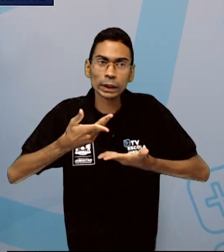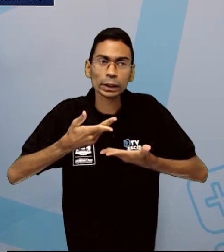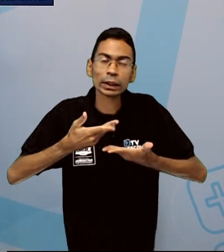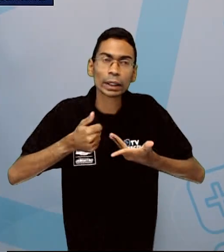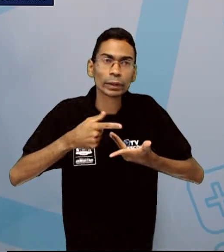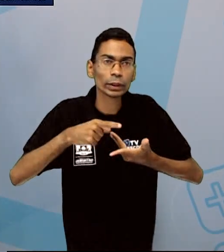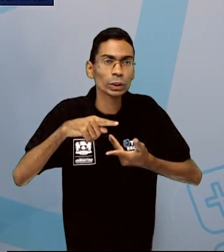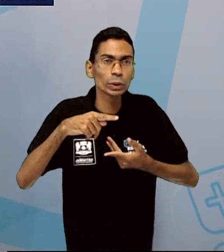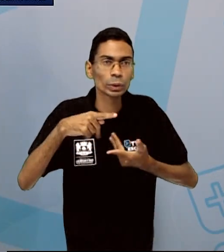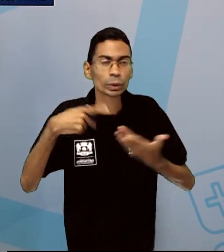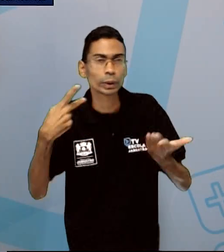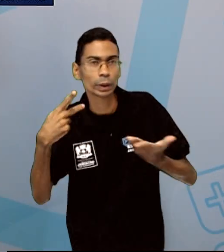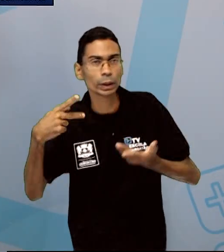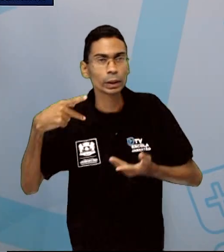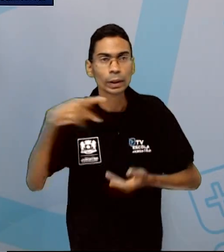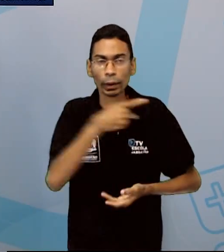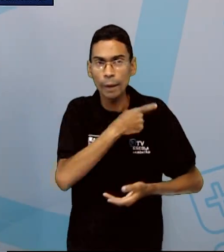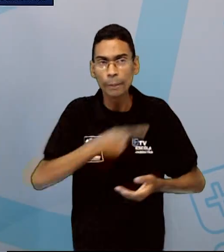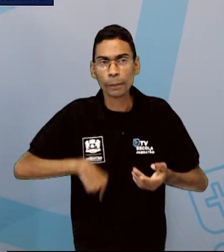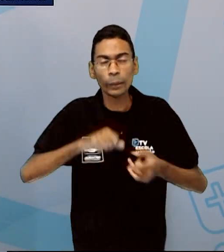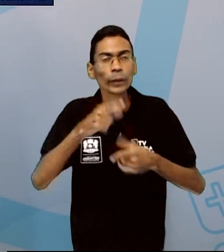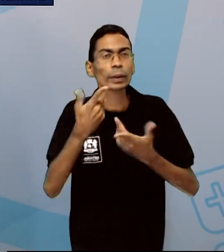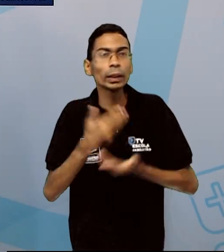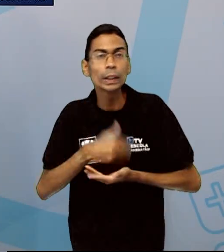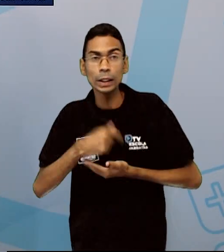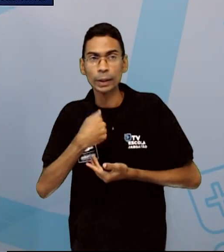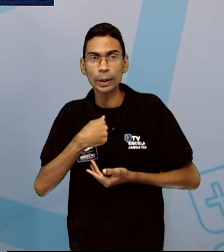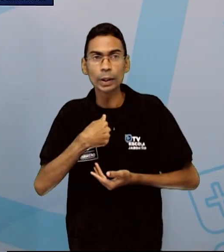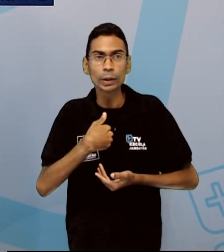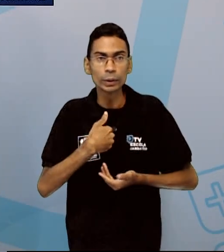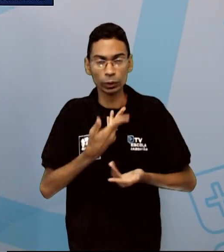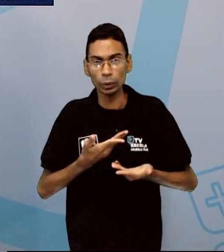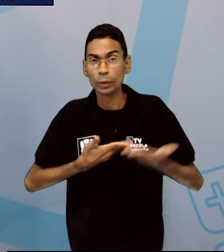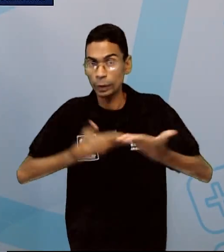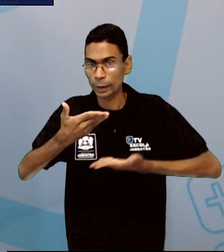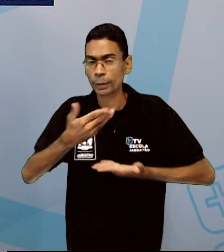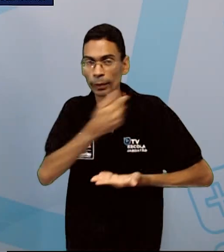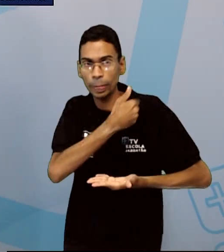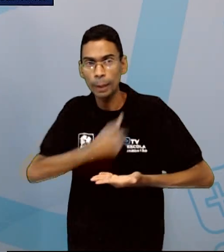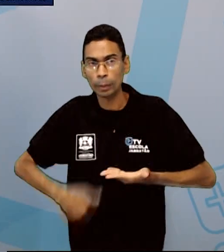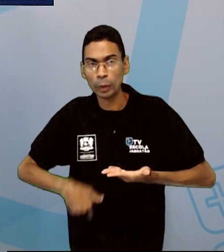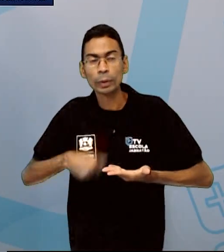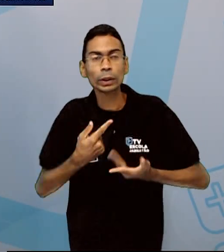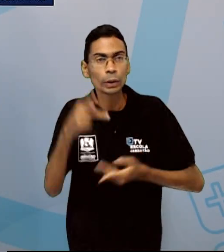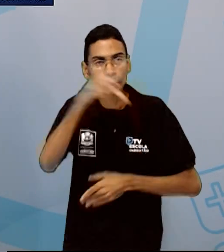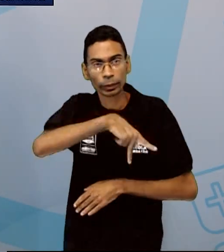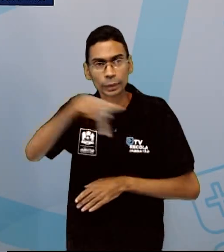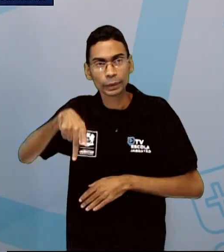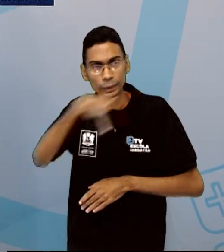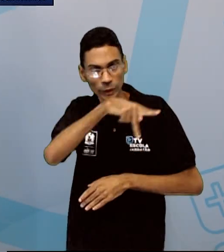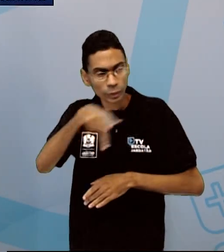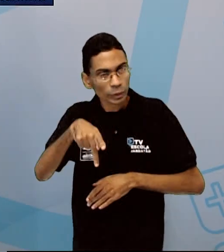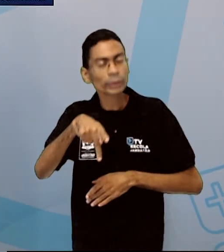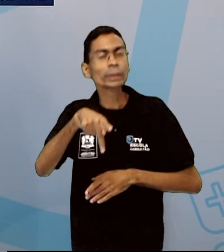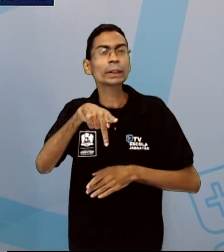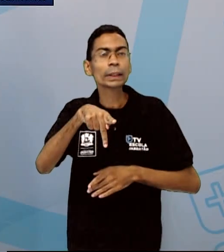eu não estou entendendo. Vou explicar para vocês. Eu sou servidora pública, sou professora. Então, a minha obrigação é de